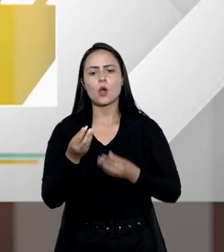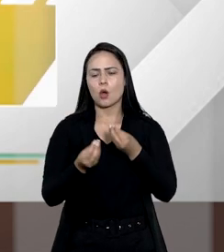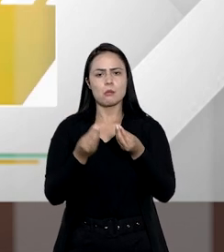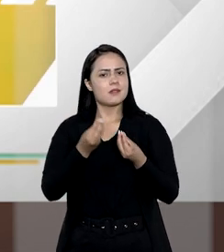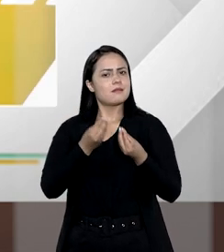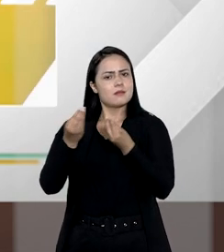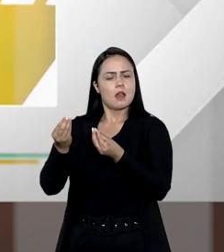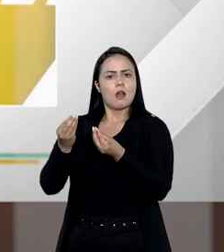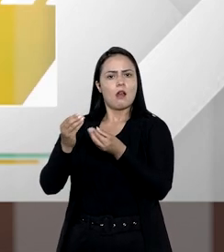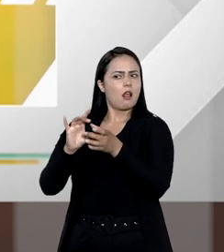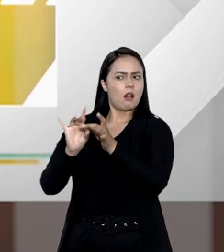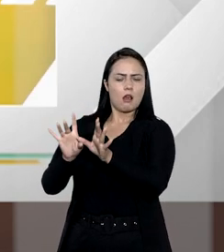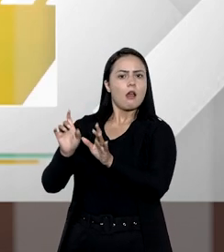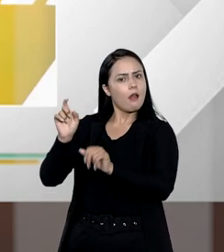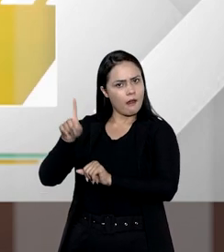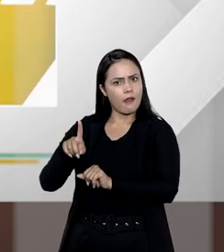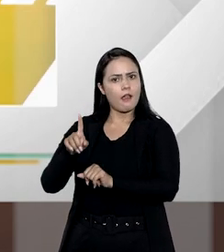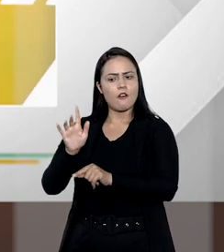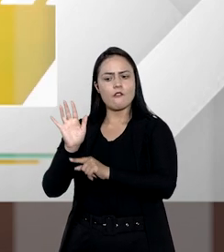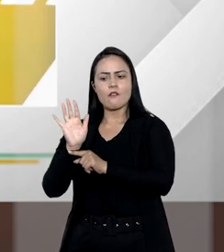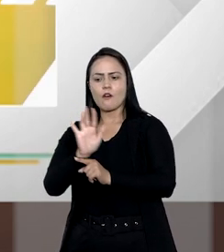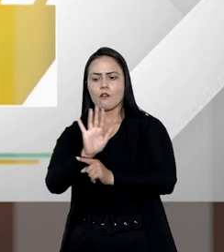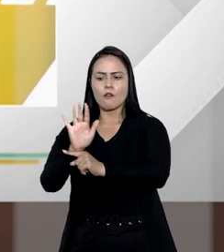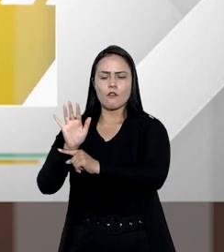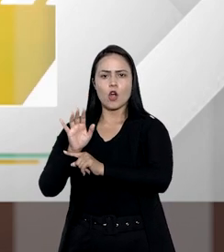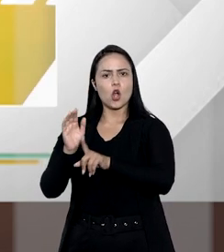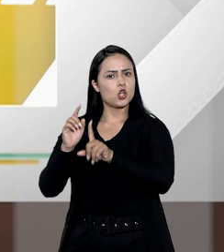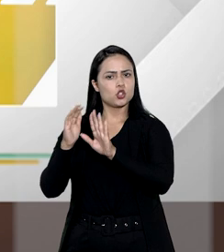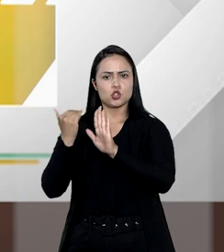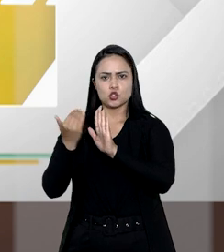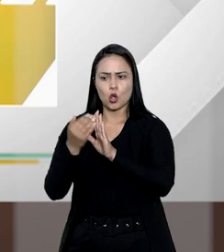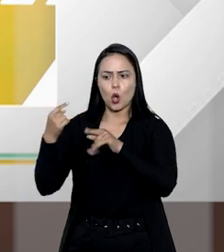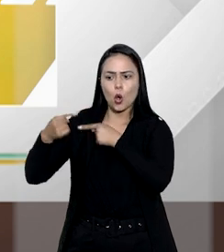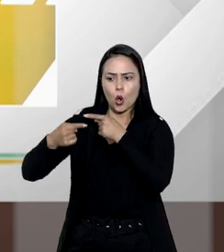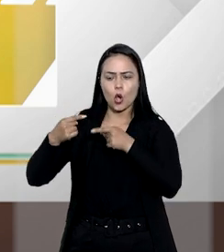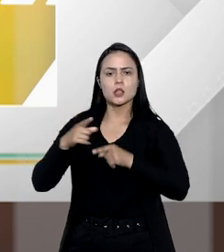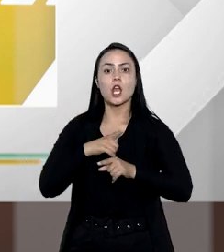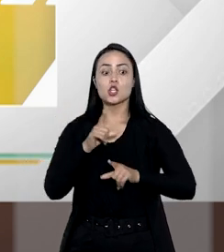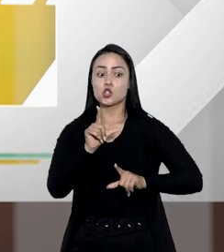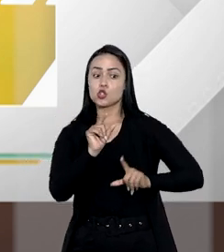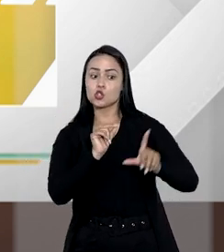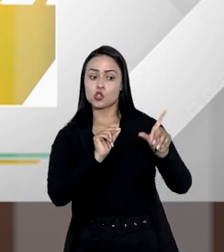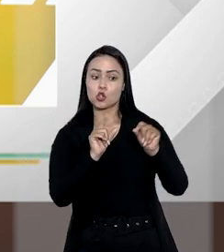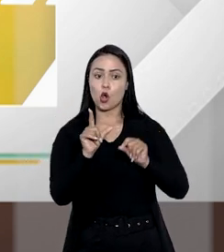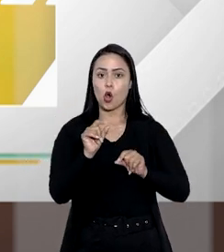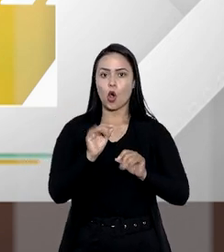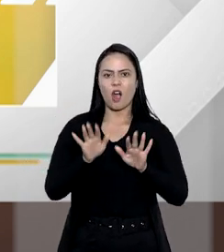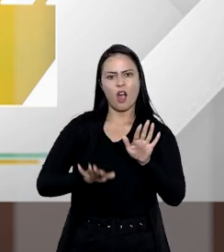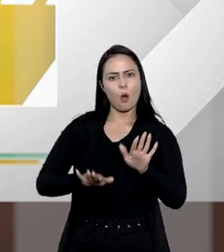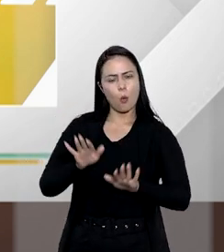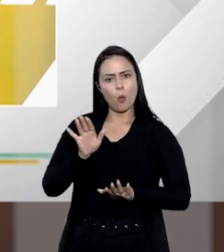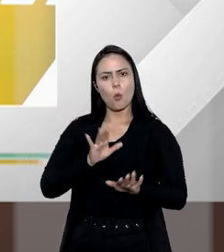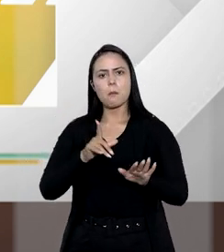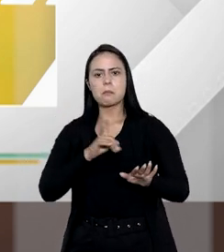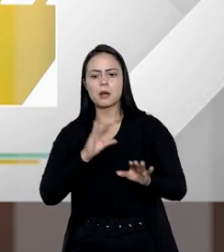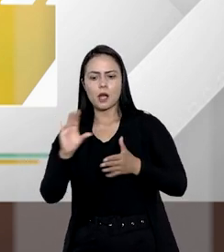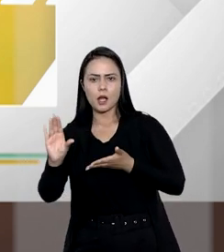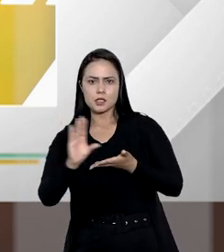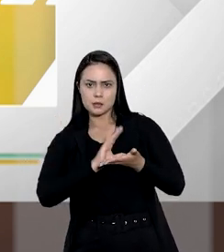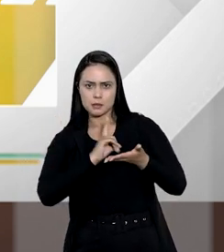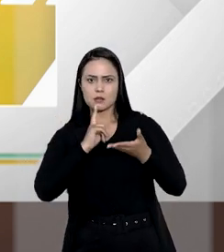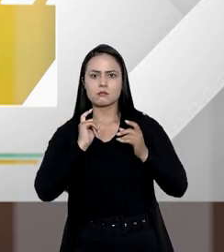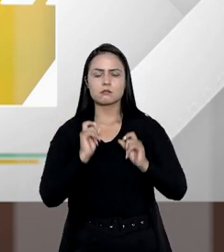se dá essa renúncia? Seria em favor de todos os herdeiros, ou pode haver a escolha de algum deles como beneficiário?